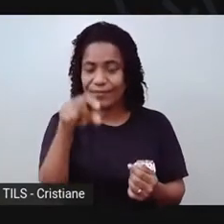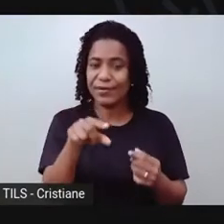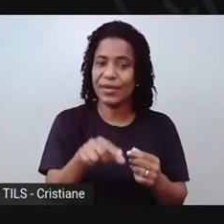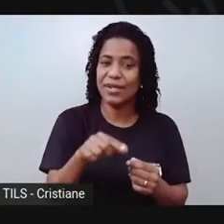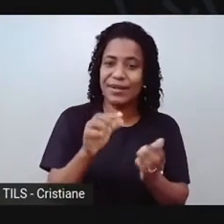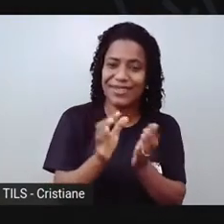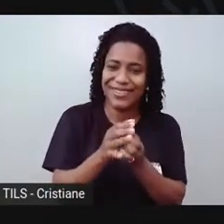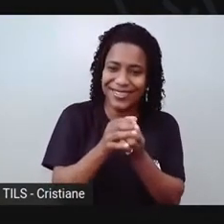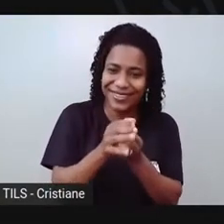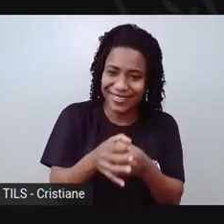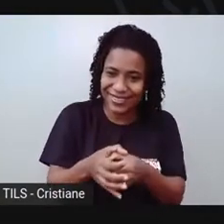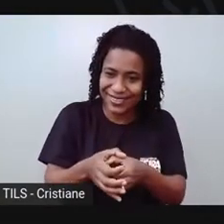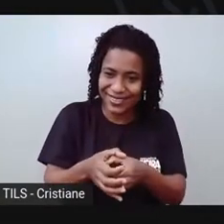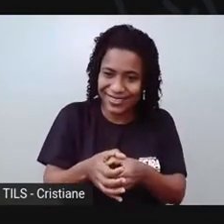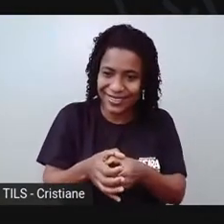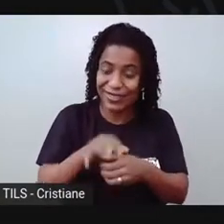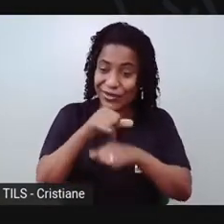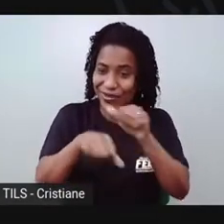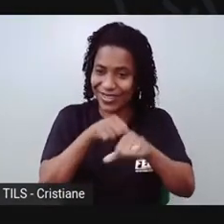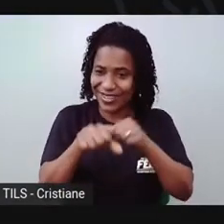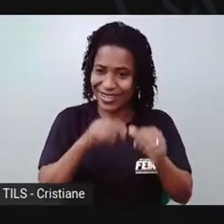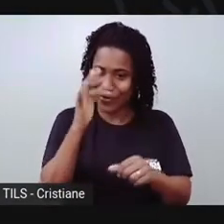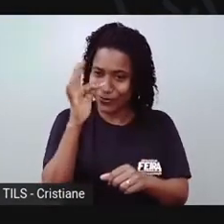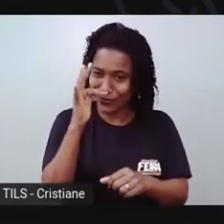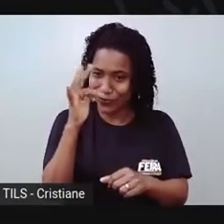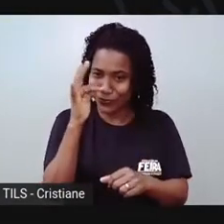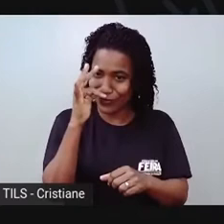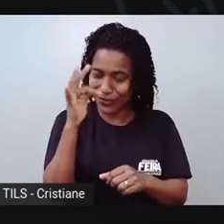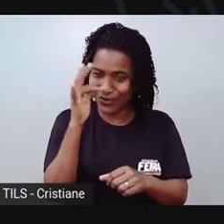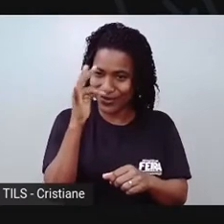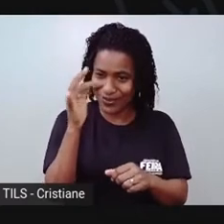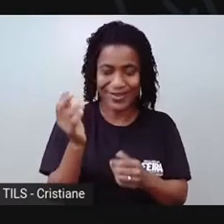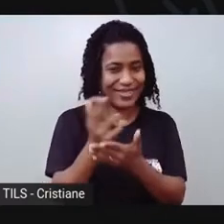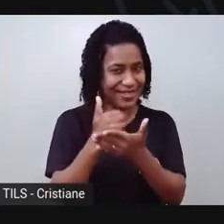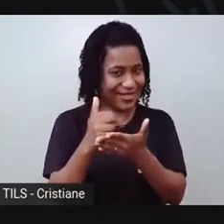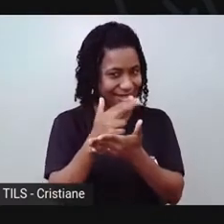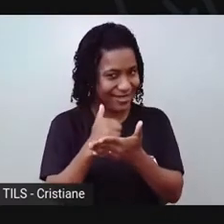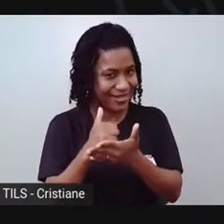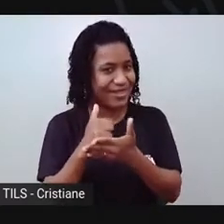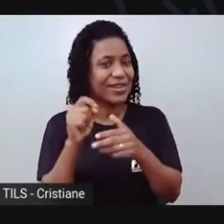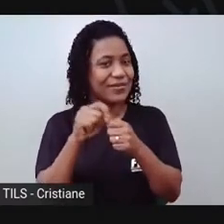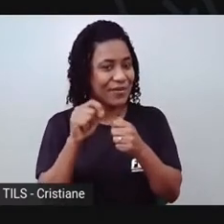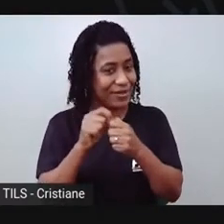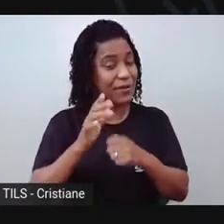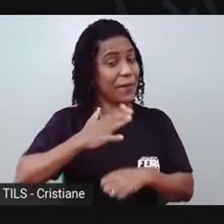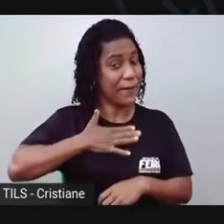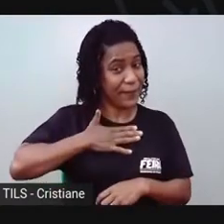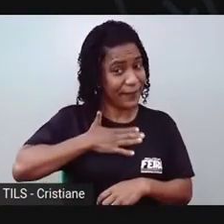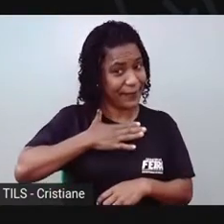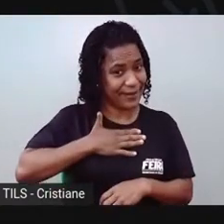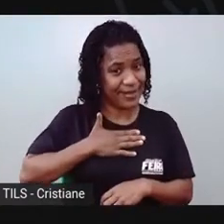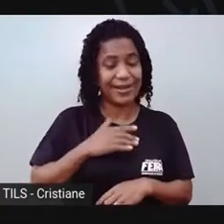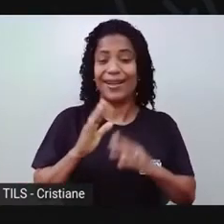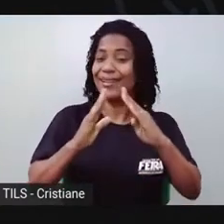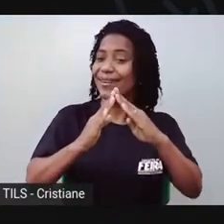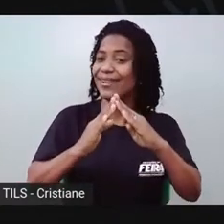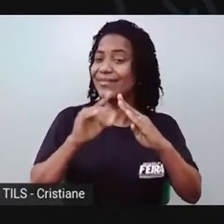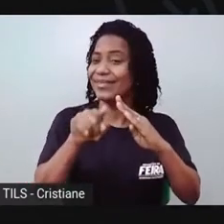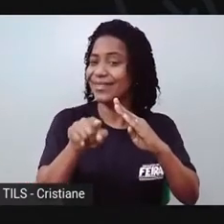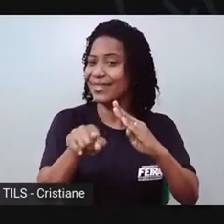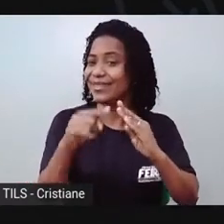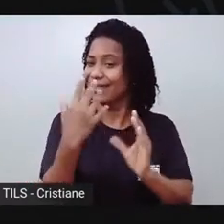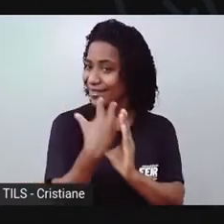forminhas em flores! Que tal? Gostaram? Ah, eu vou fazer o meu e vocês passam de casa de vocês!